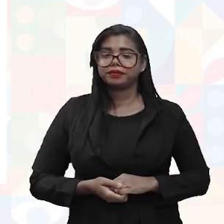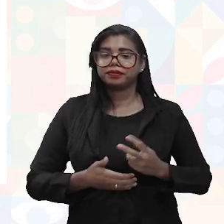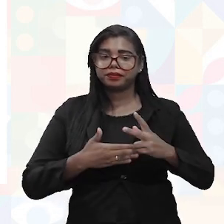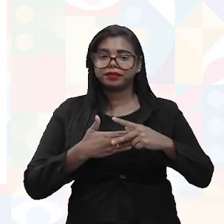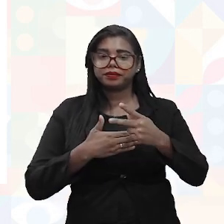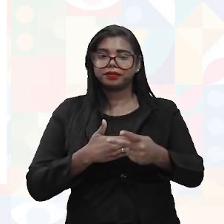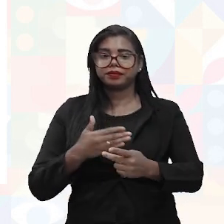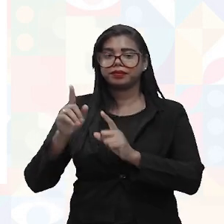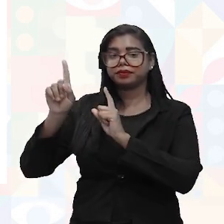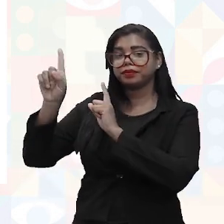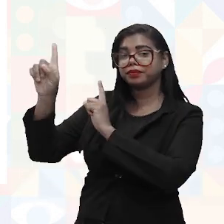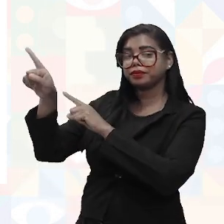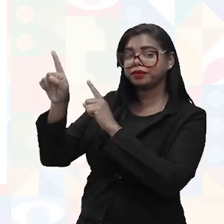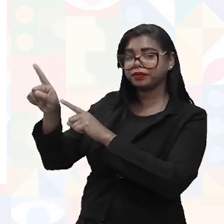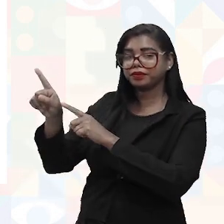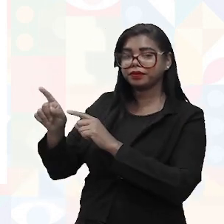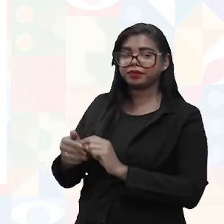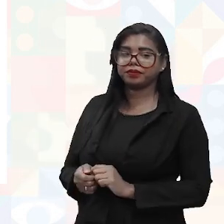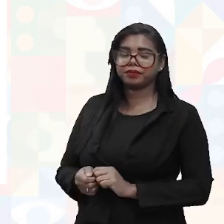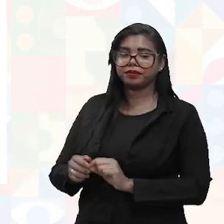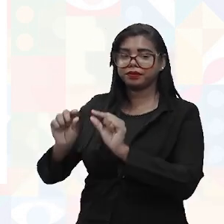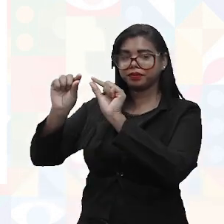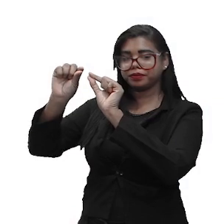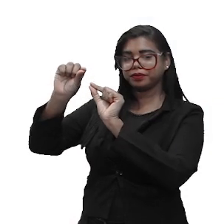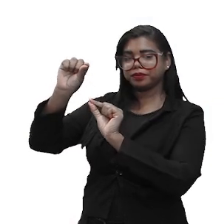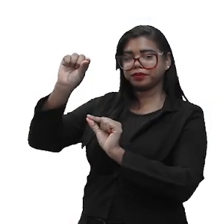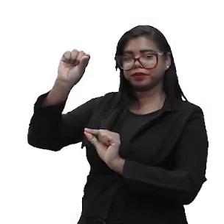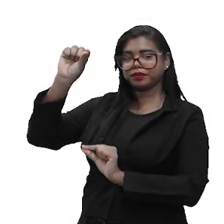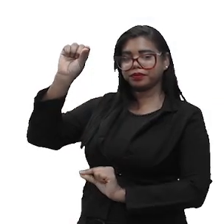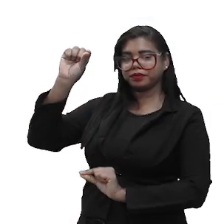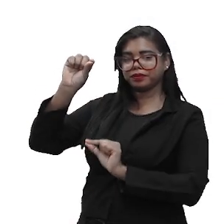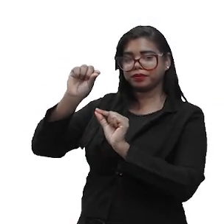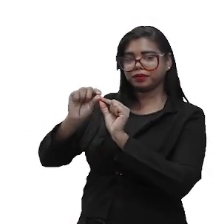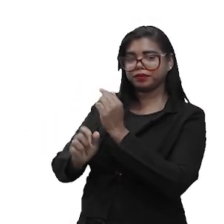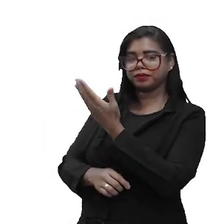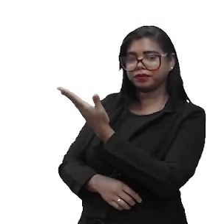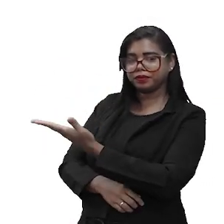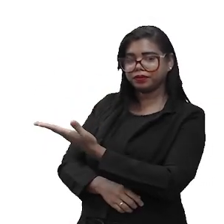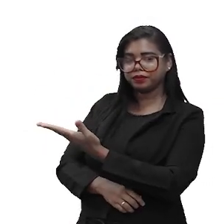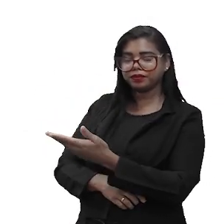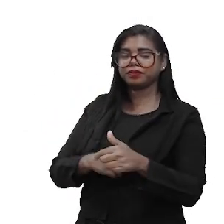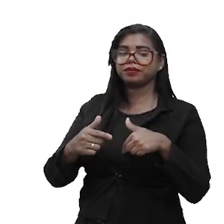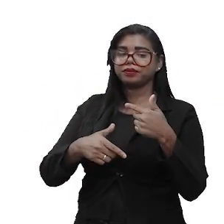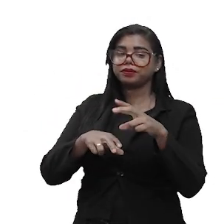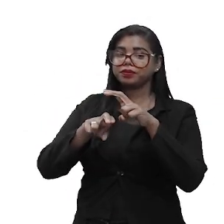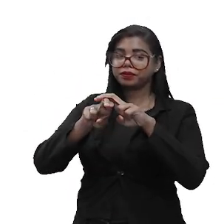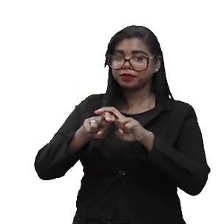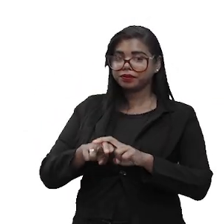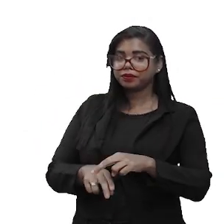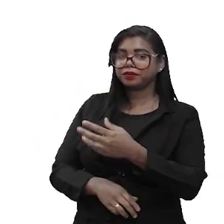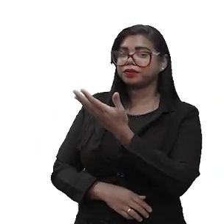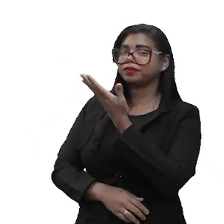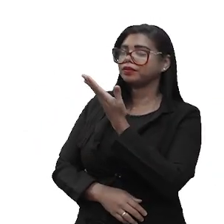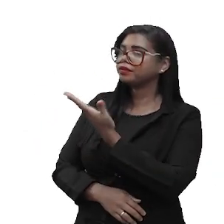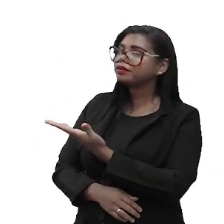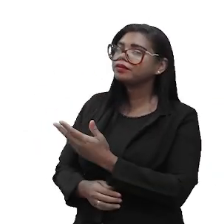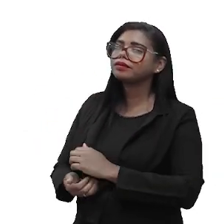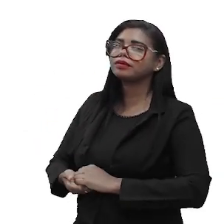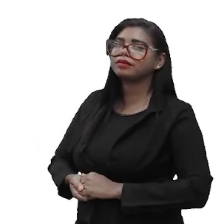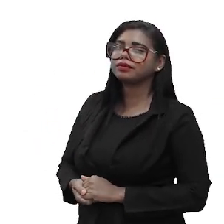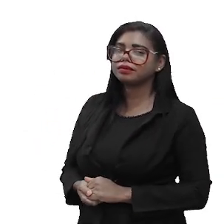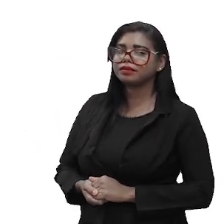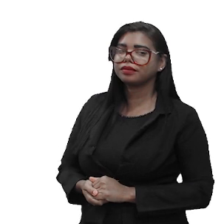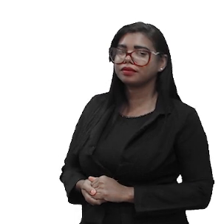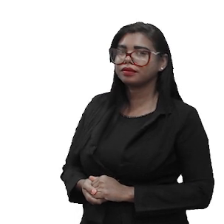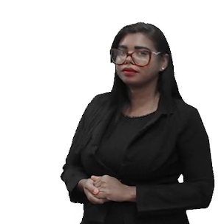Continuando, a gente vai ver aqui, ó, a postura do trabalhador sentado na bancada, né? Tanto no